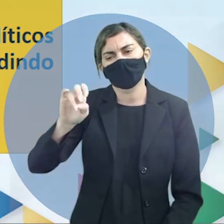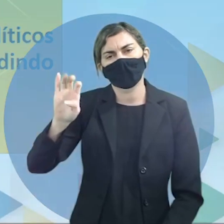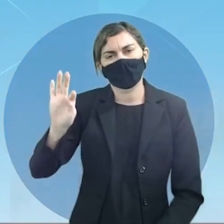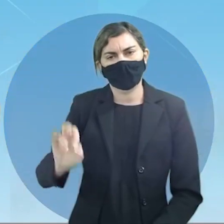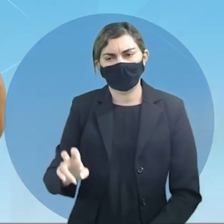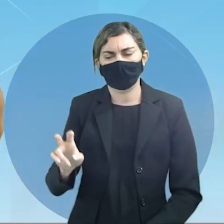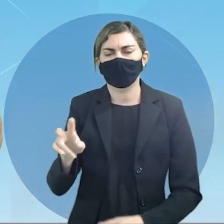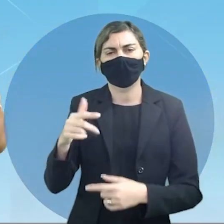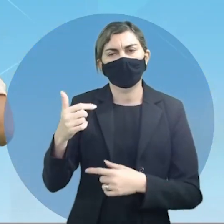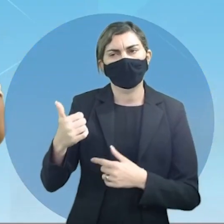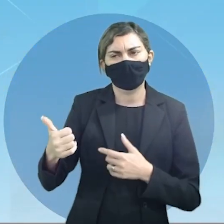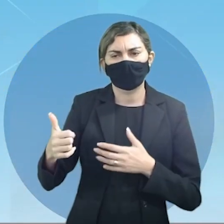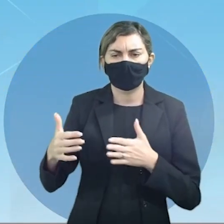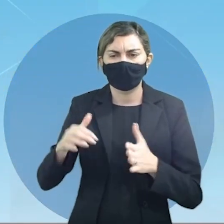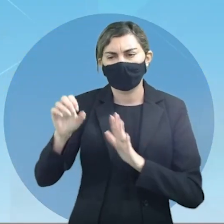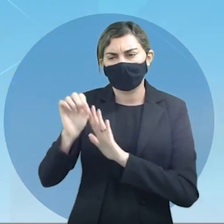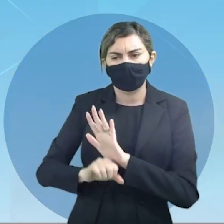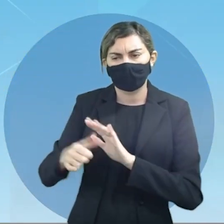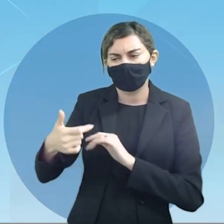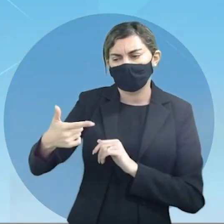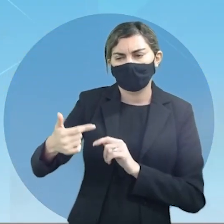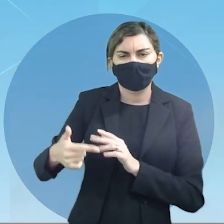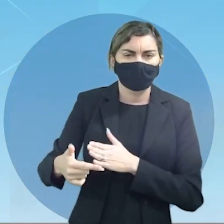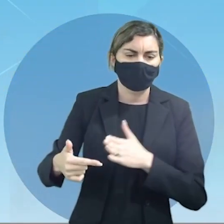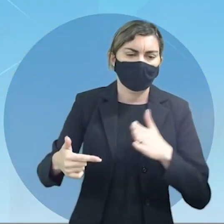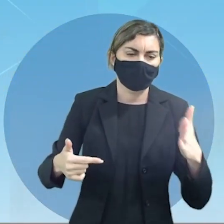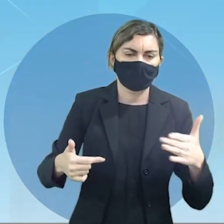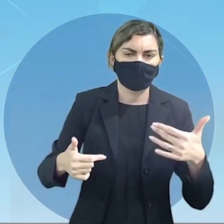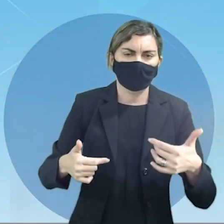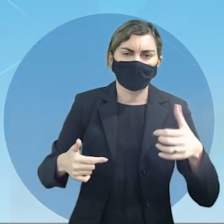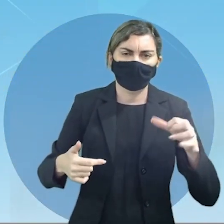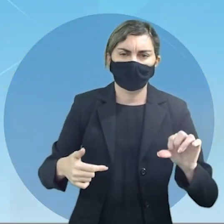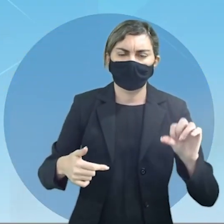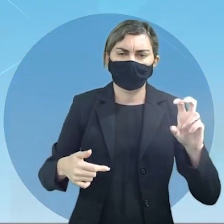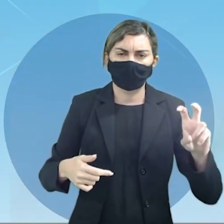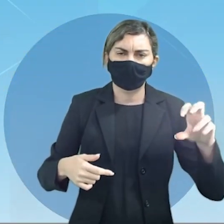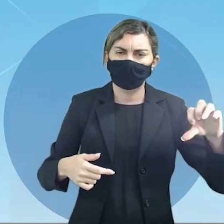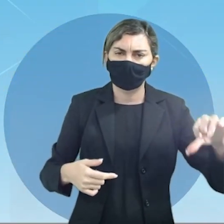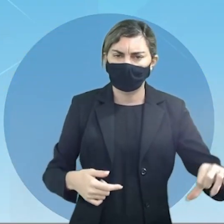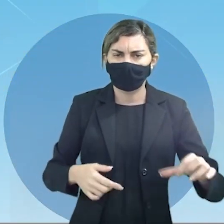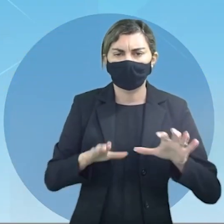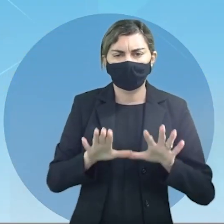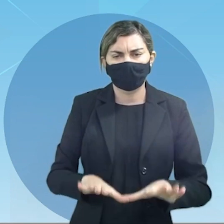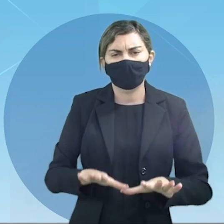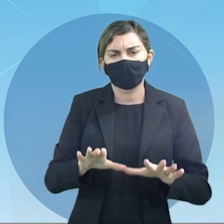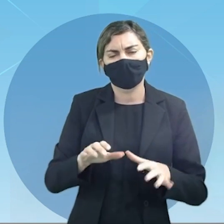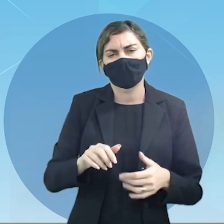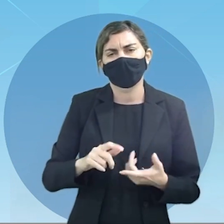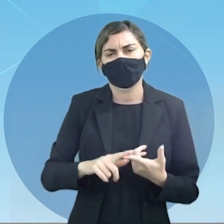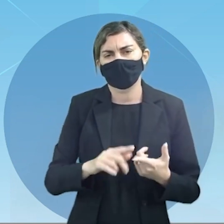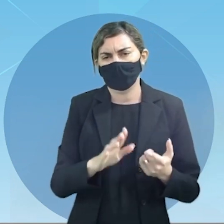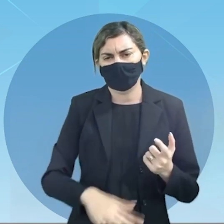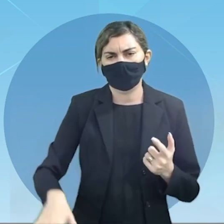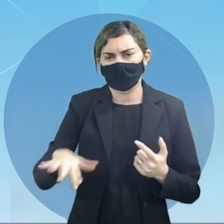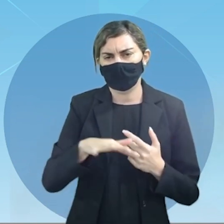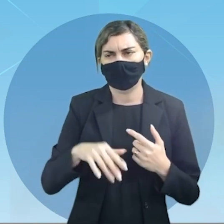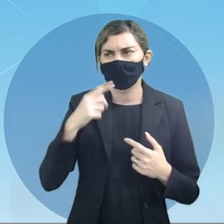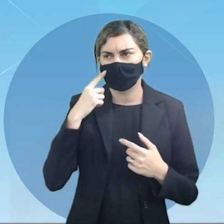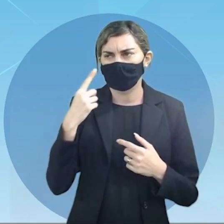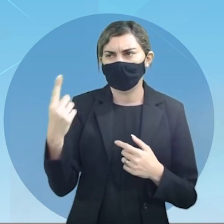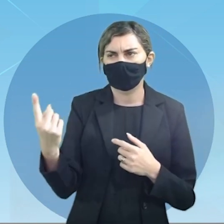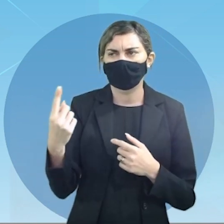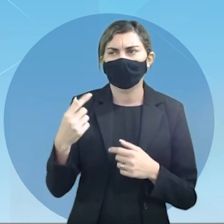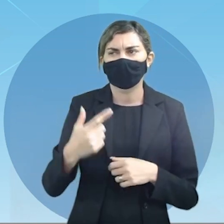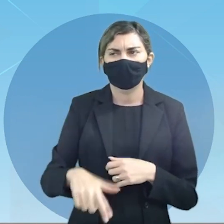entre os séculos XII até 1959 residindo em Yaza prestem bem atenção